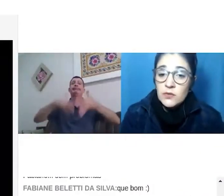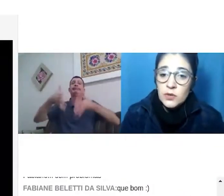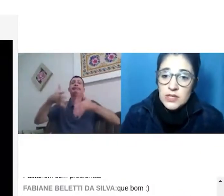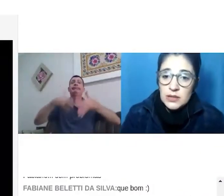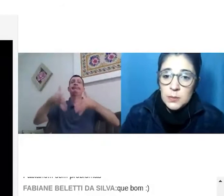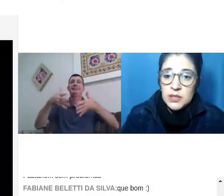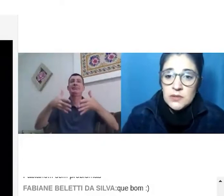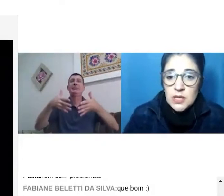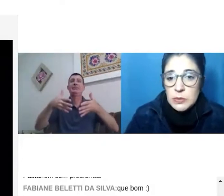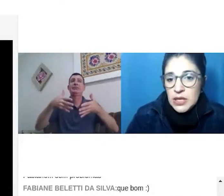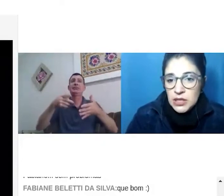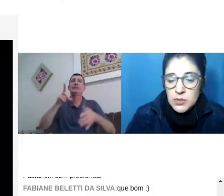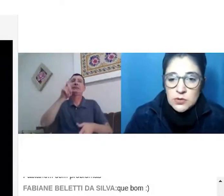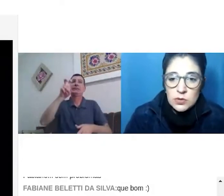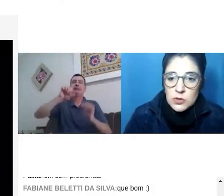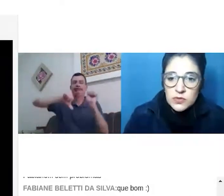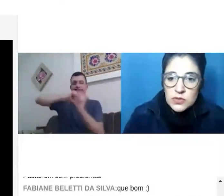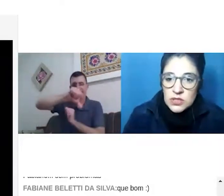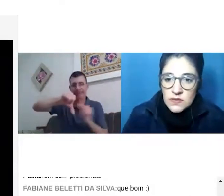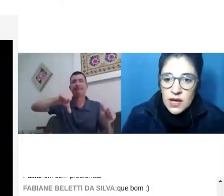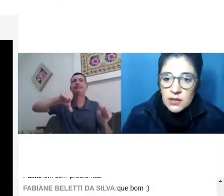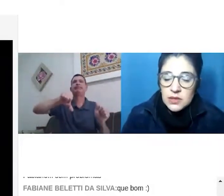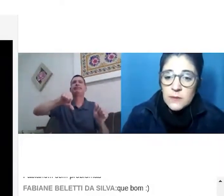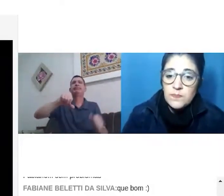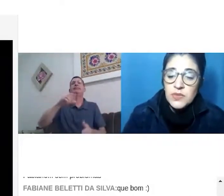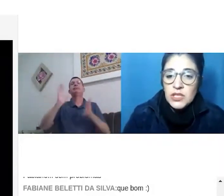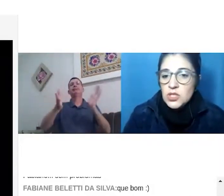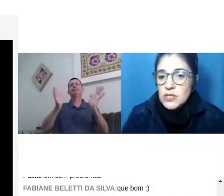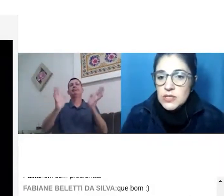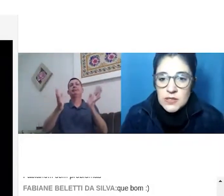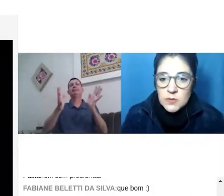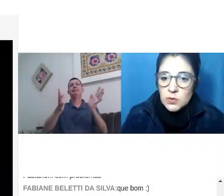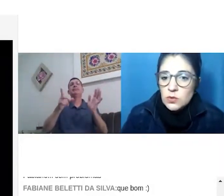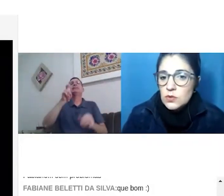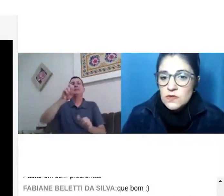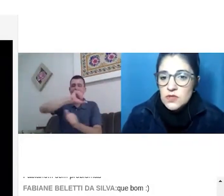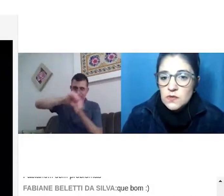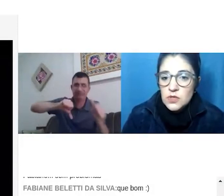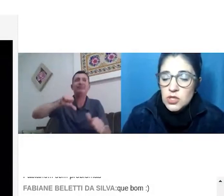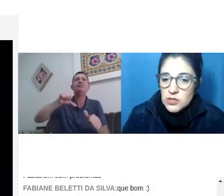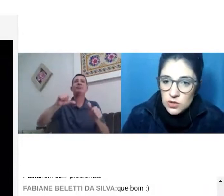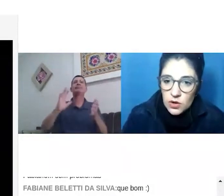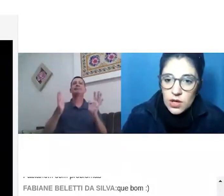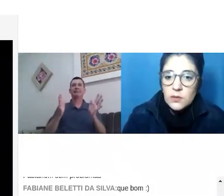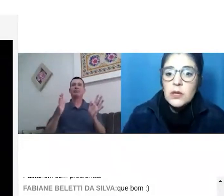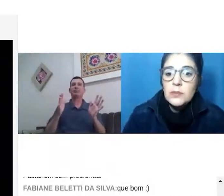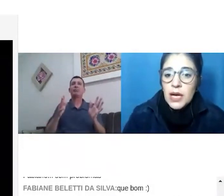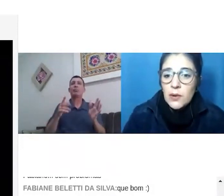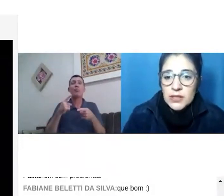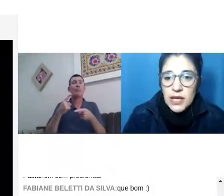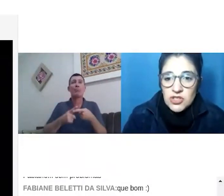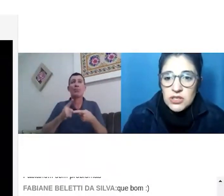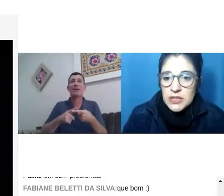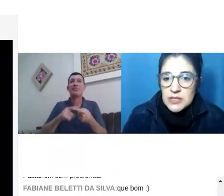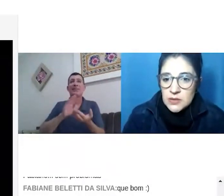vão estar interpretando sempre para Libras tudo o que os professores falam e de 15 em 15 minutos, 20 em 20, eles trocam para que